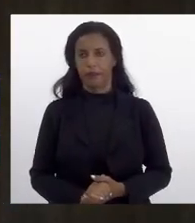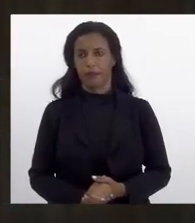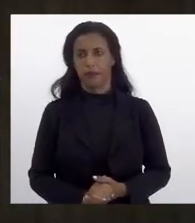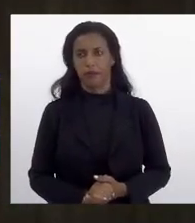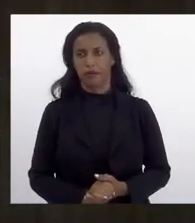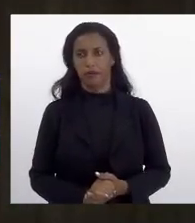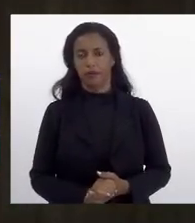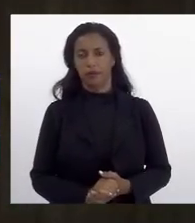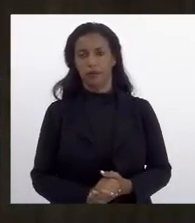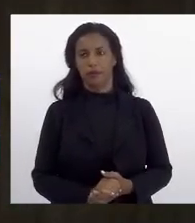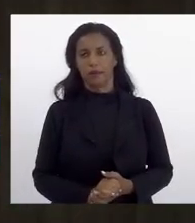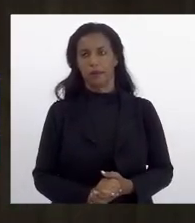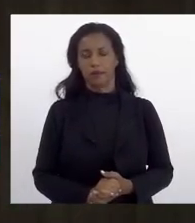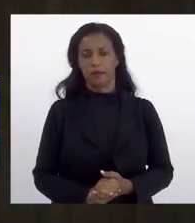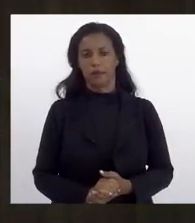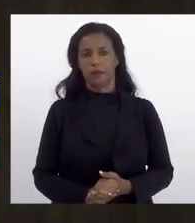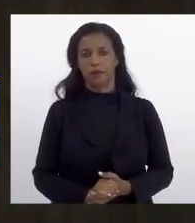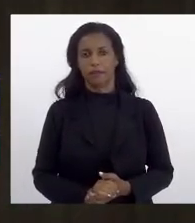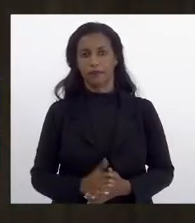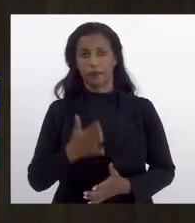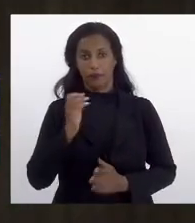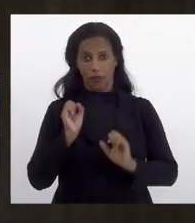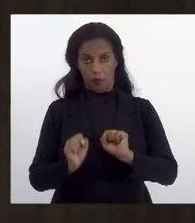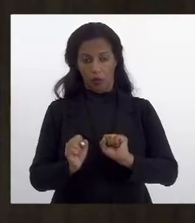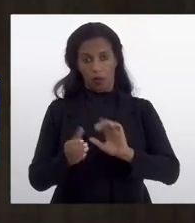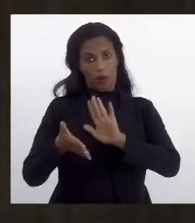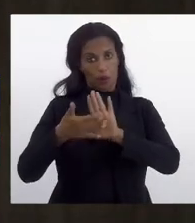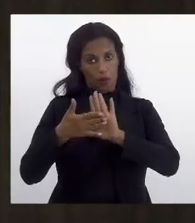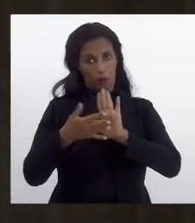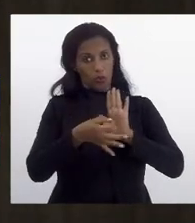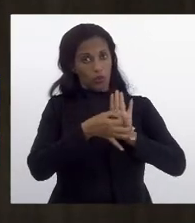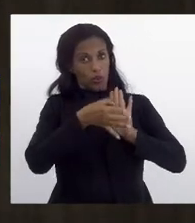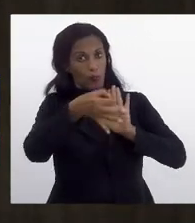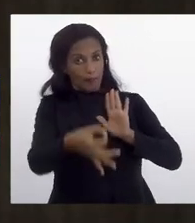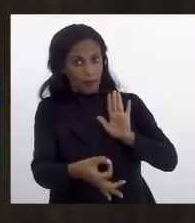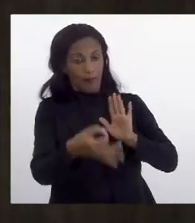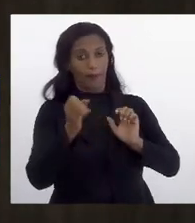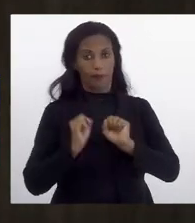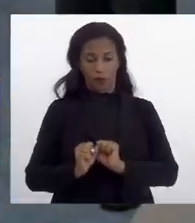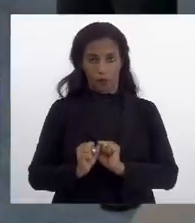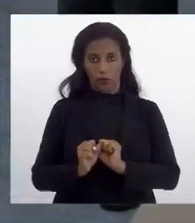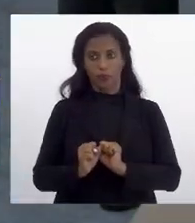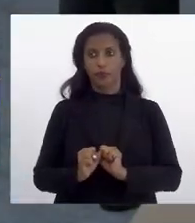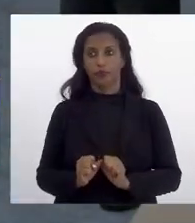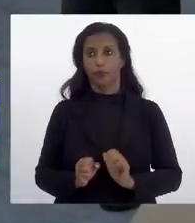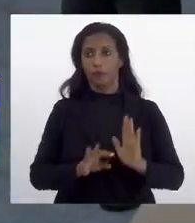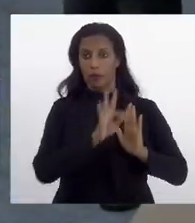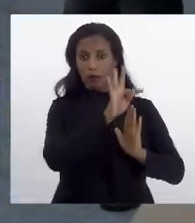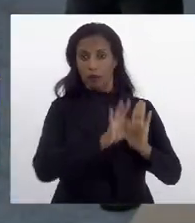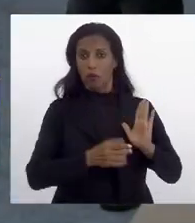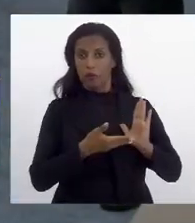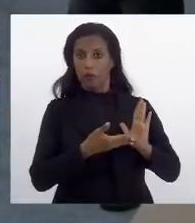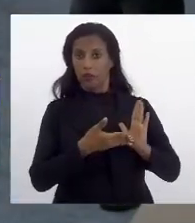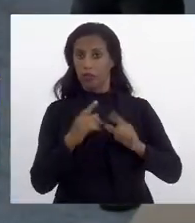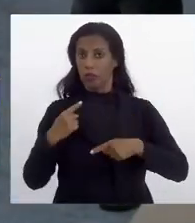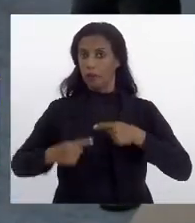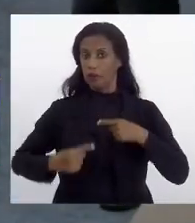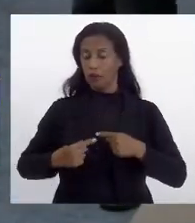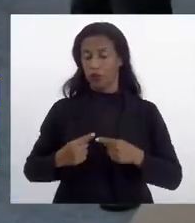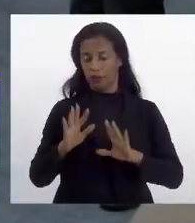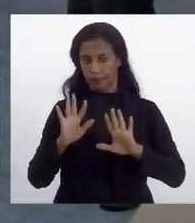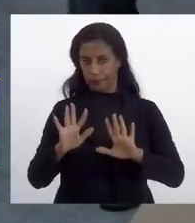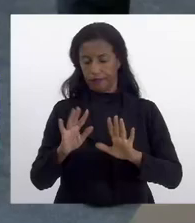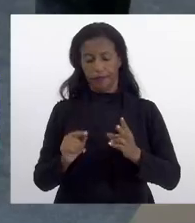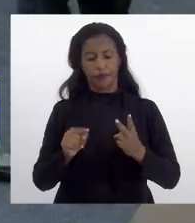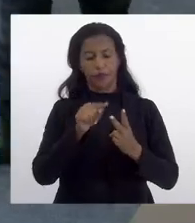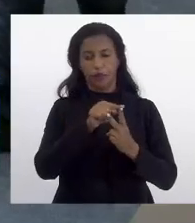rubrica específica determinar, podemos sugerir. Essa é a minha proposta. Porque, olha só. o texto está aqui para discussão. São duas questões.